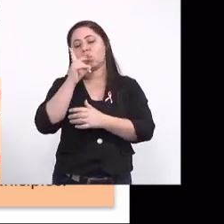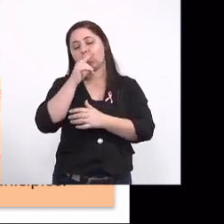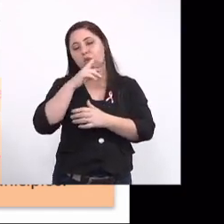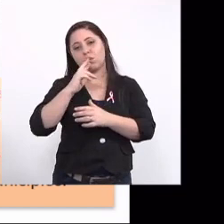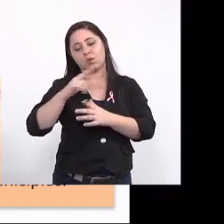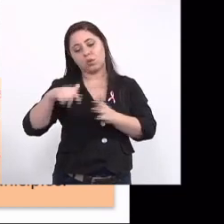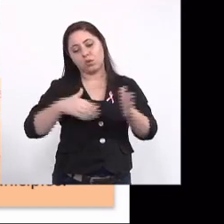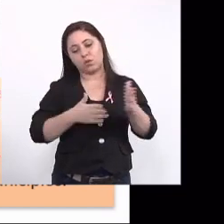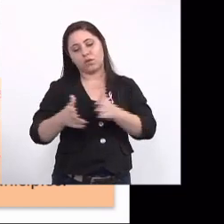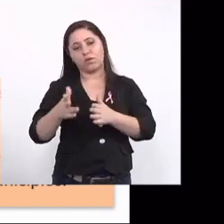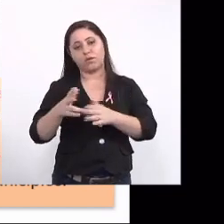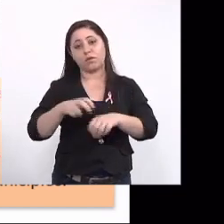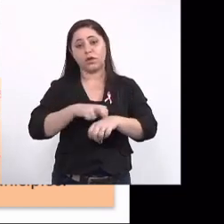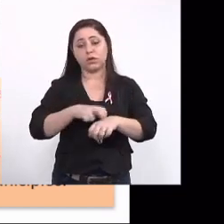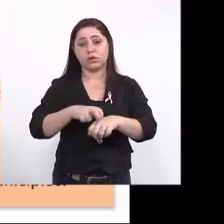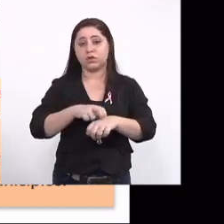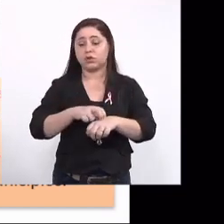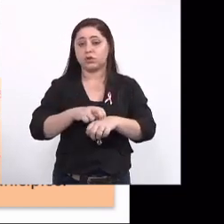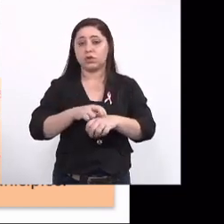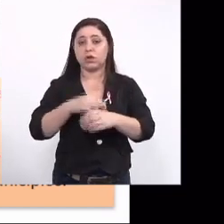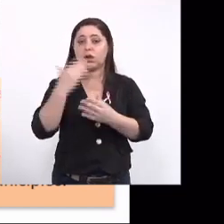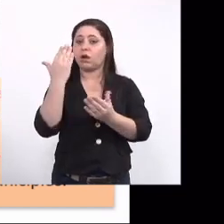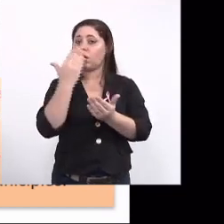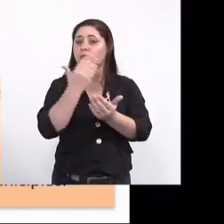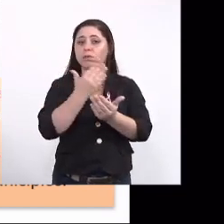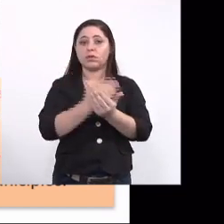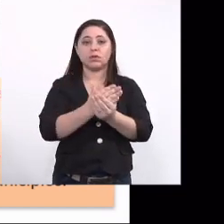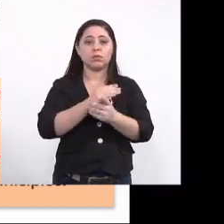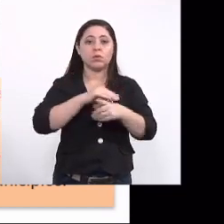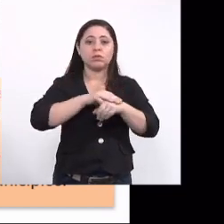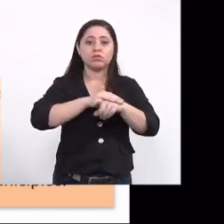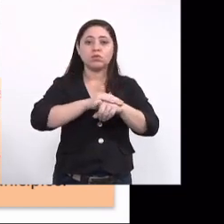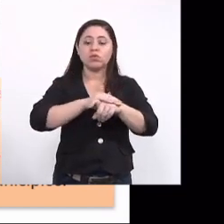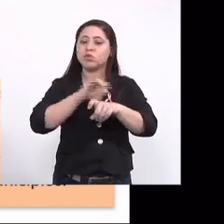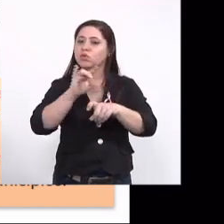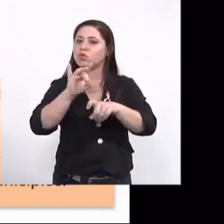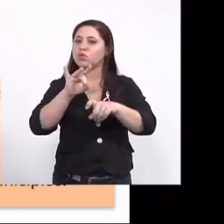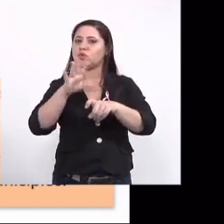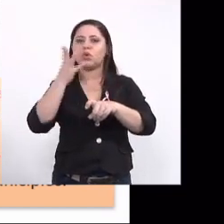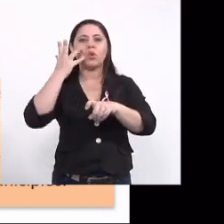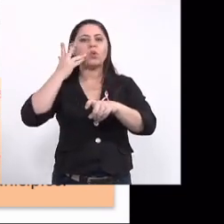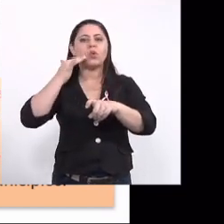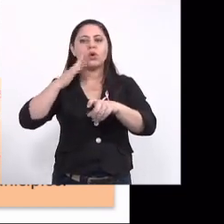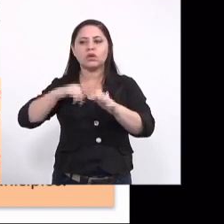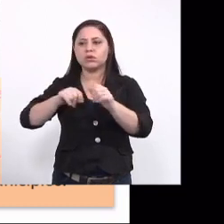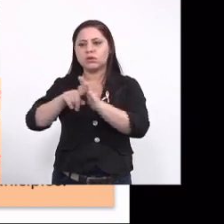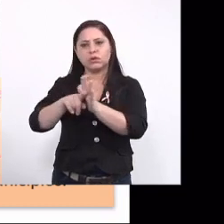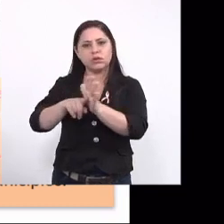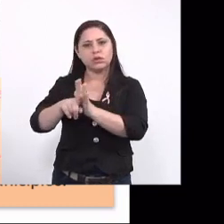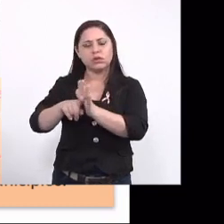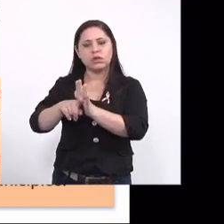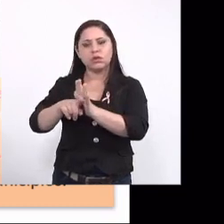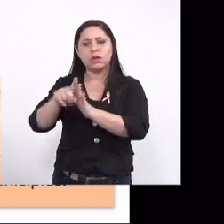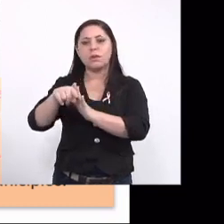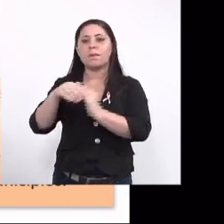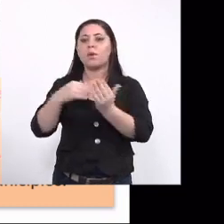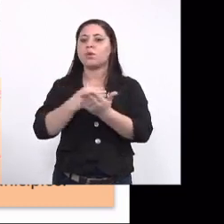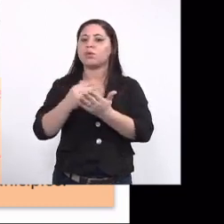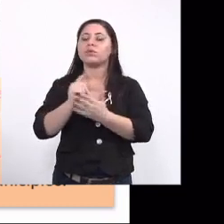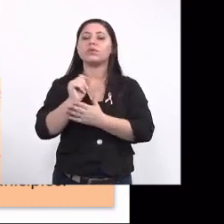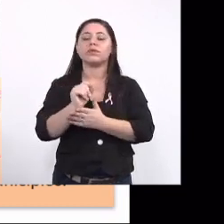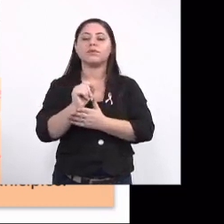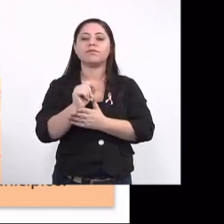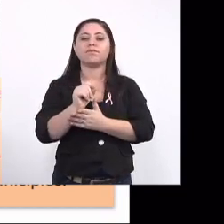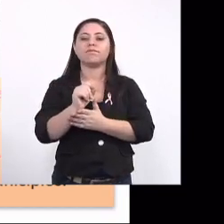Caracol e Camapuã só a criança foi notificada, a mãe passou desapercebida aí. E isso pode entrar naquilo que eu mostrei